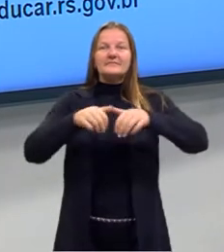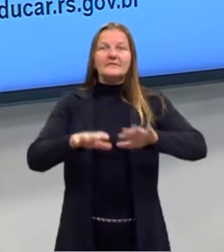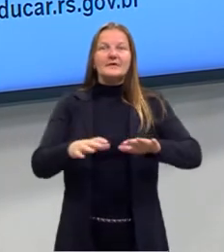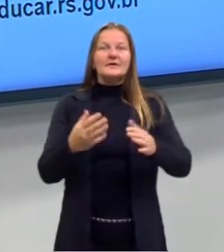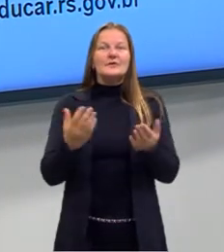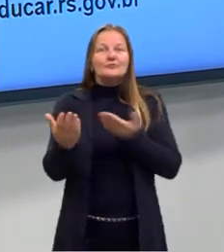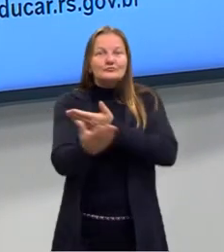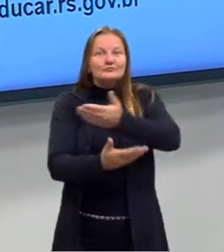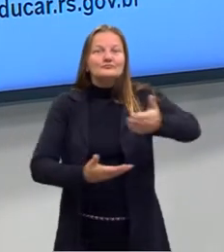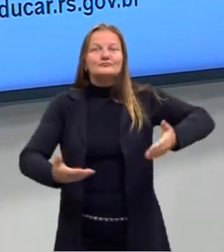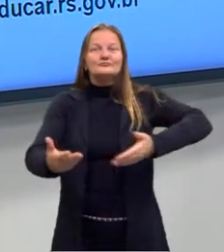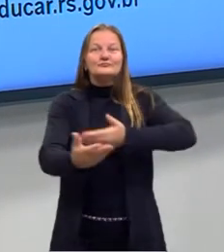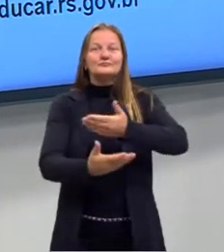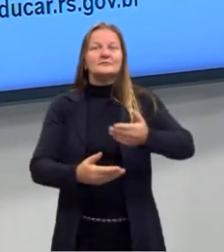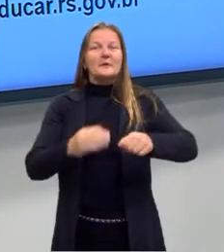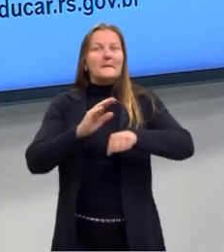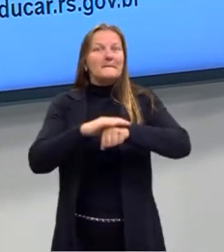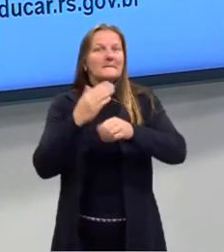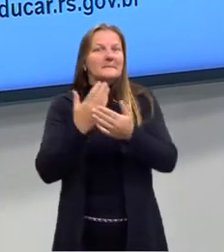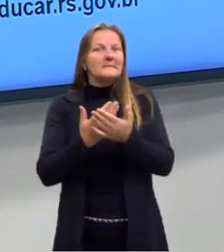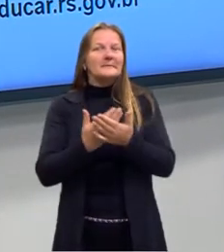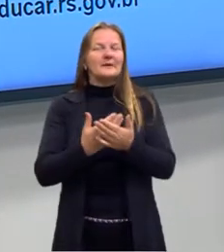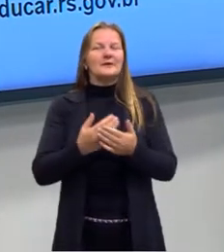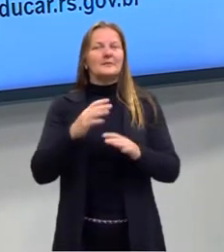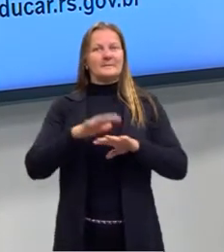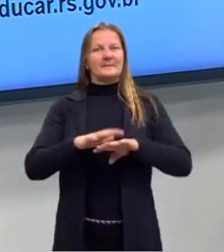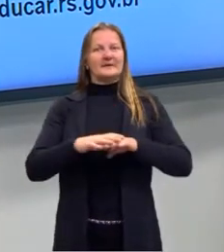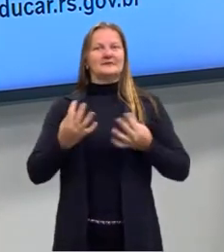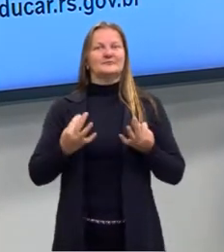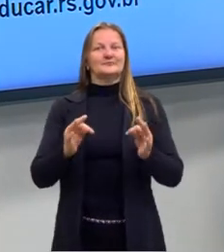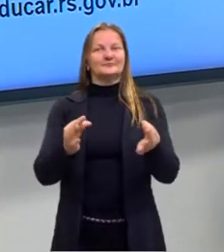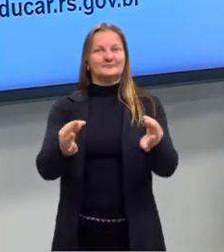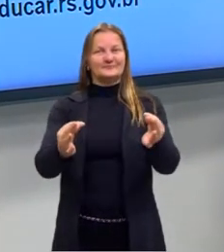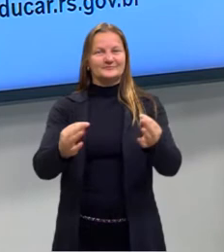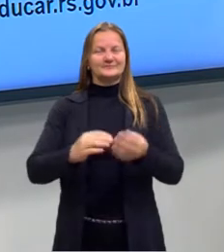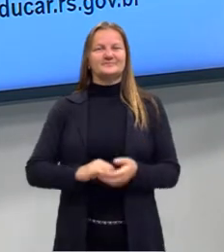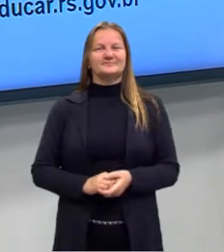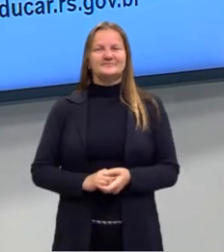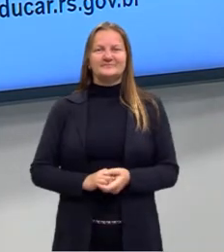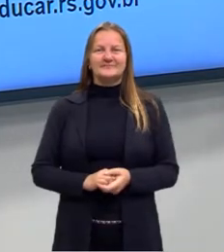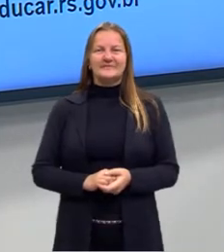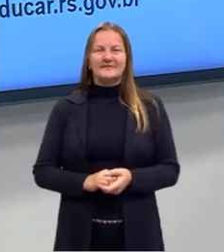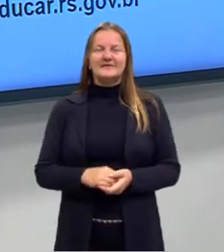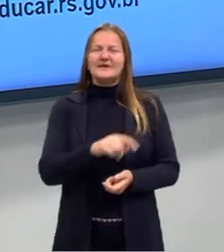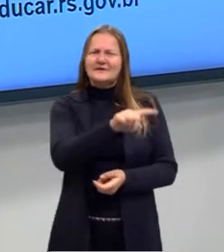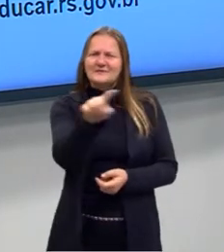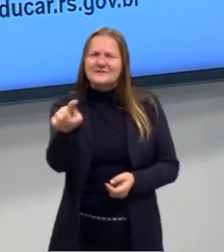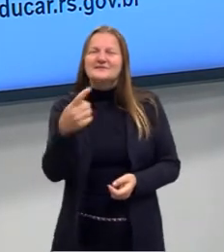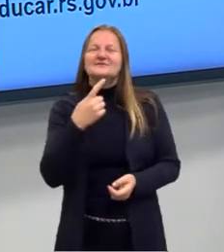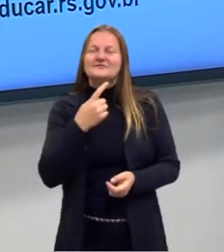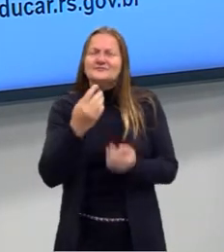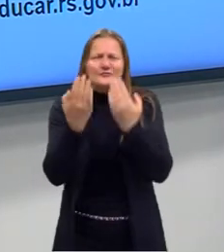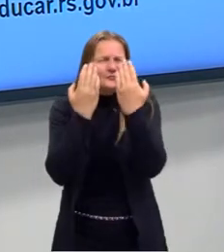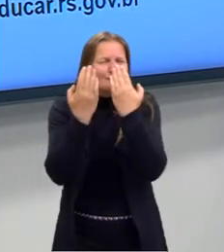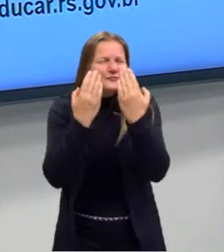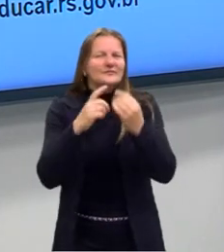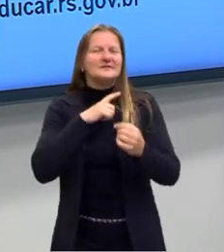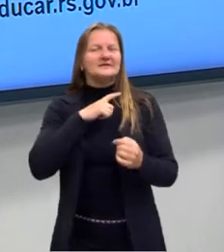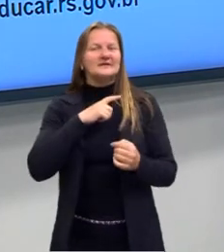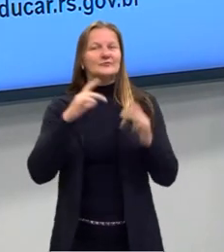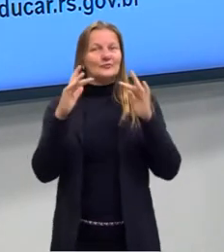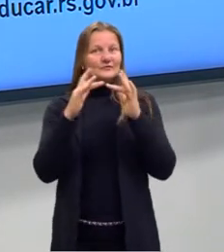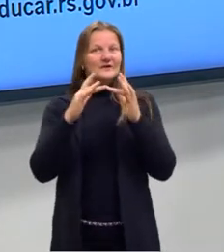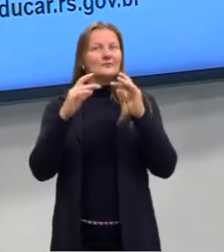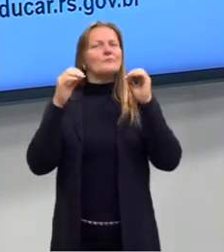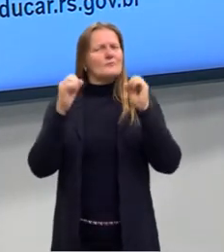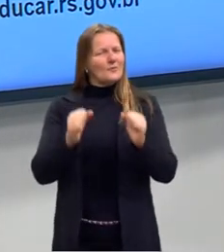compartilhar com vocês mais uma aula de matemática e suas tecnologias. Se vocês tiverem dúvidas, quiserem entrar